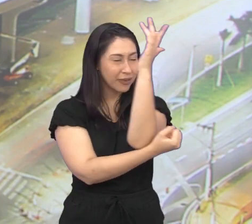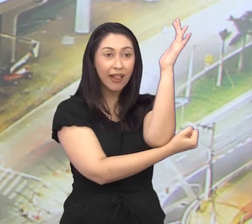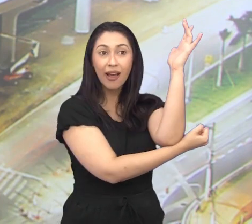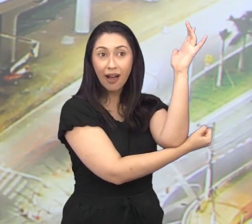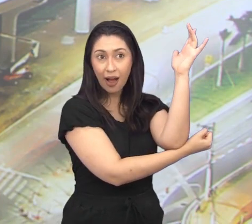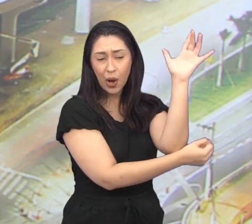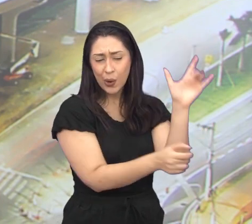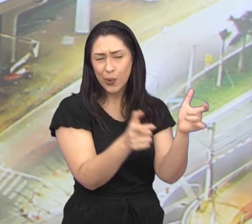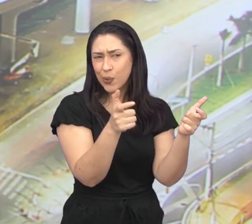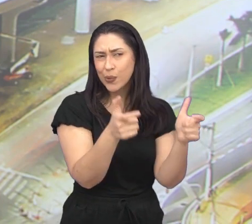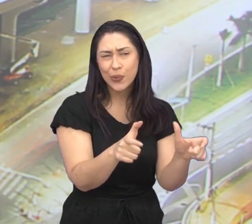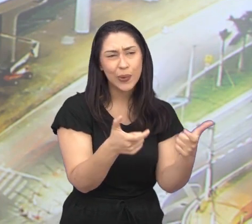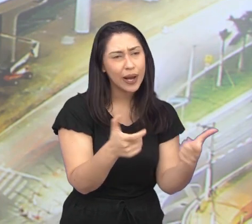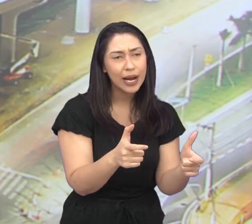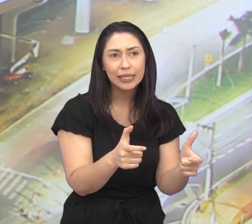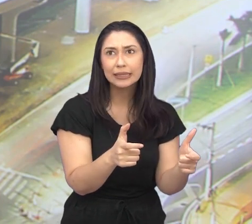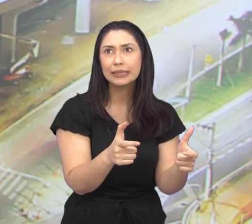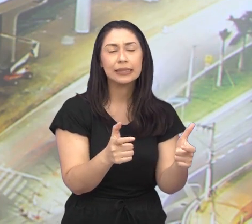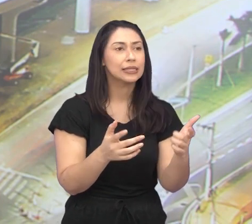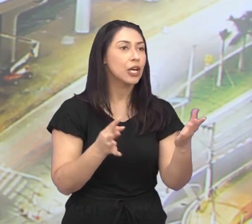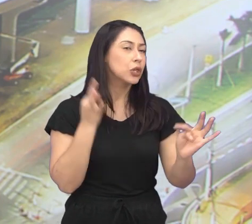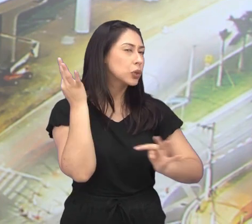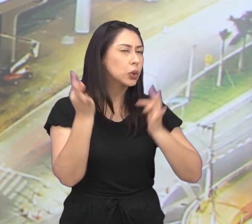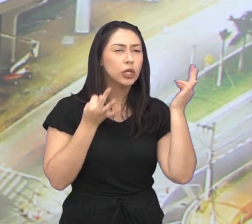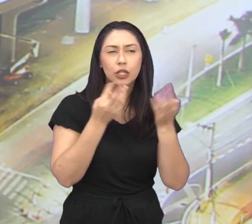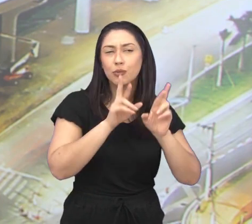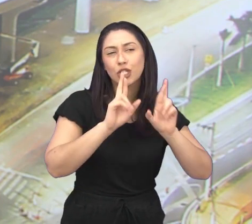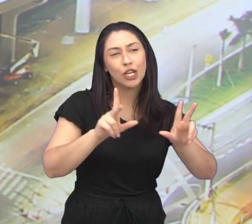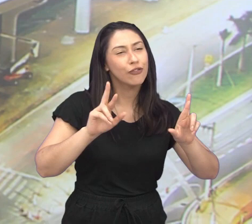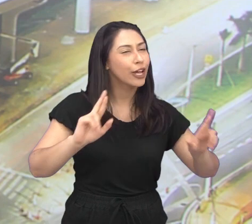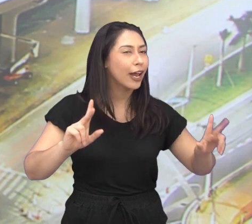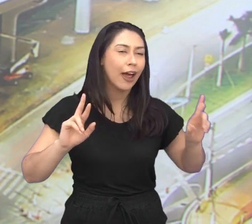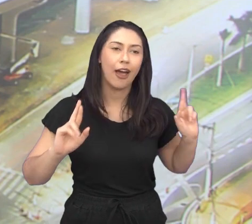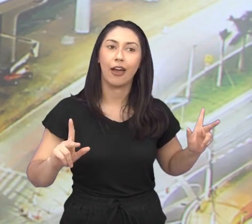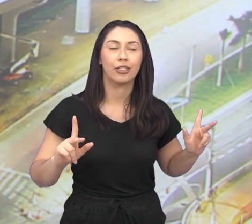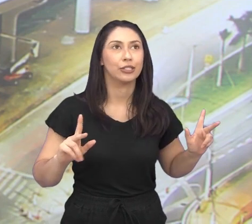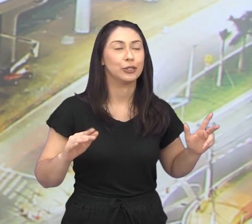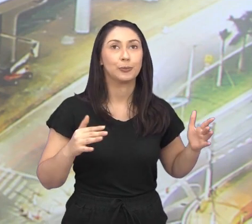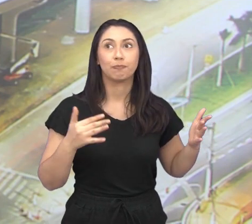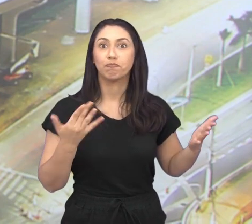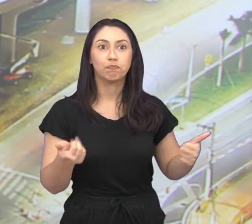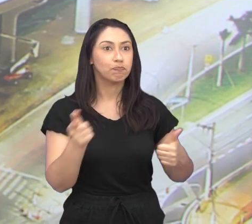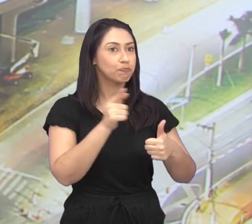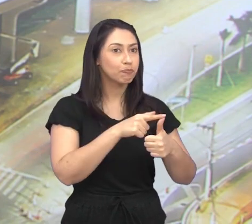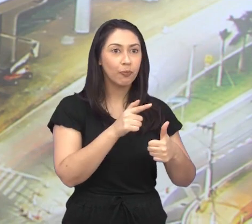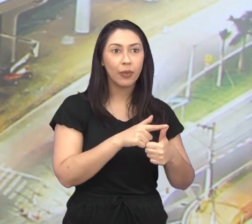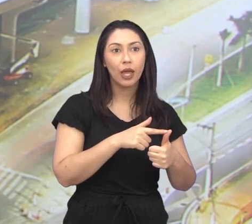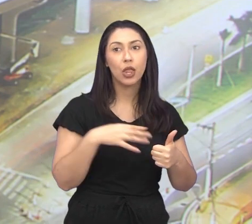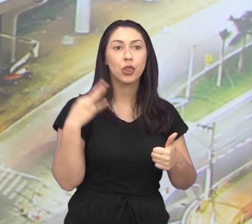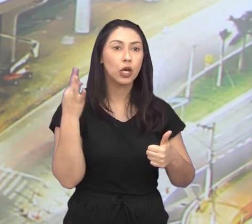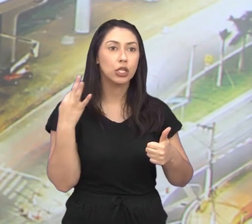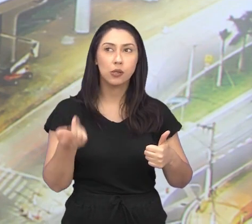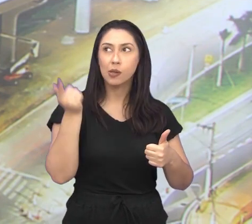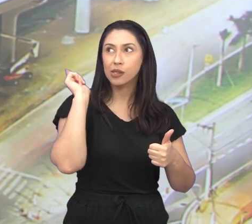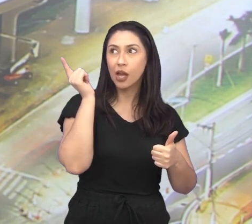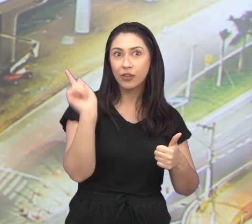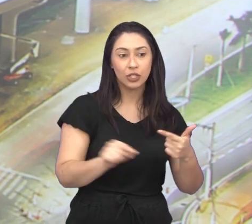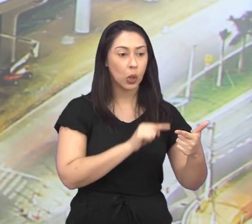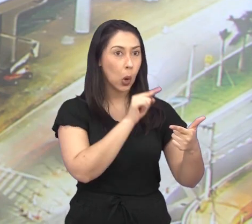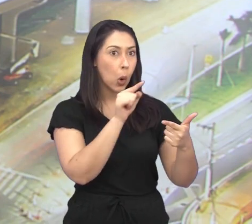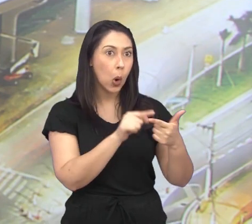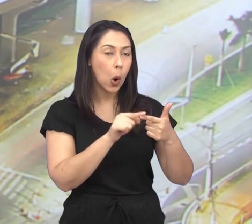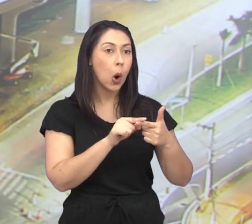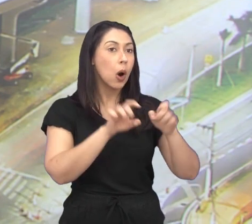distrito. Em São Francisco Xavier, você tem outros segmentos turísticos aí desenvolvidos. Você tem turismo de